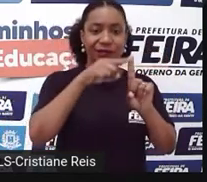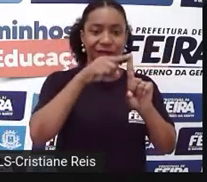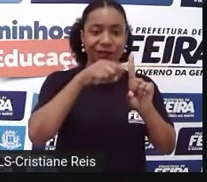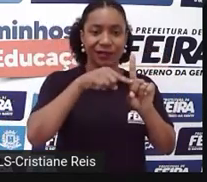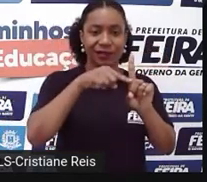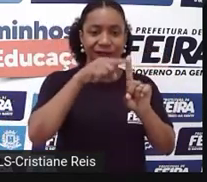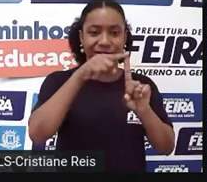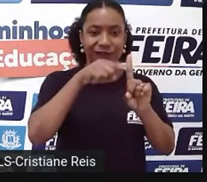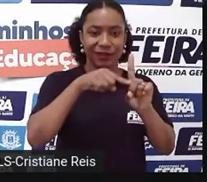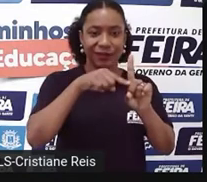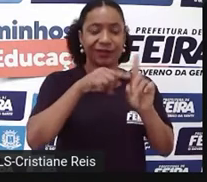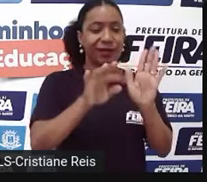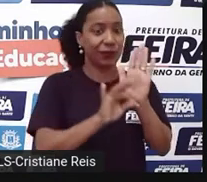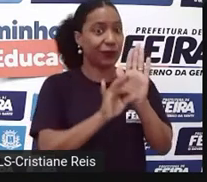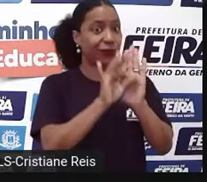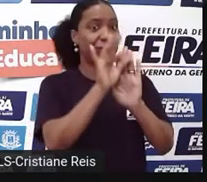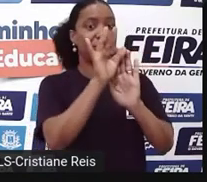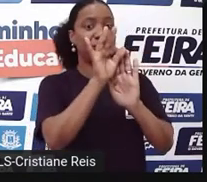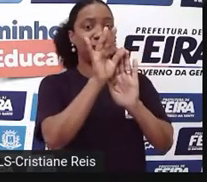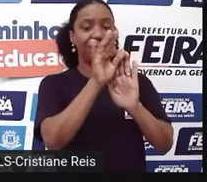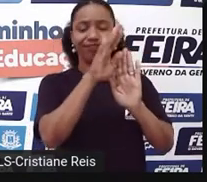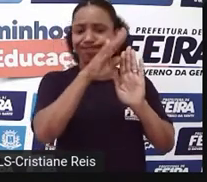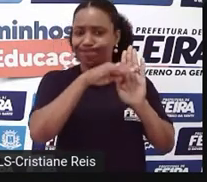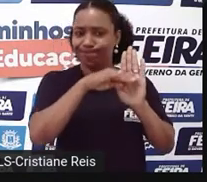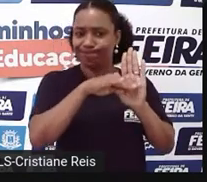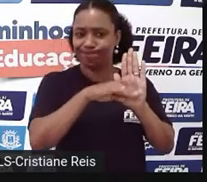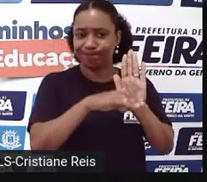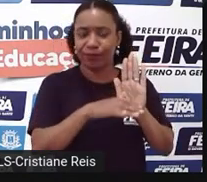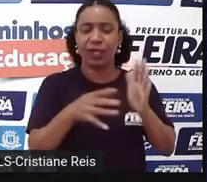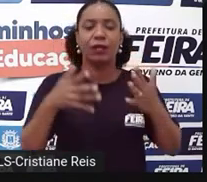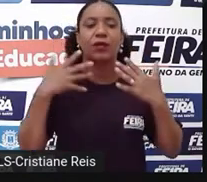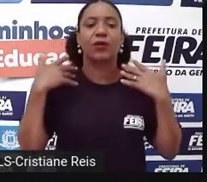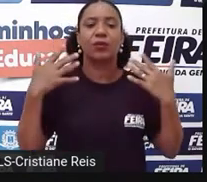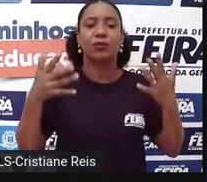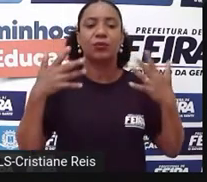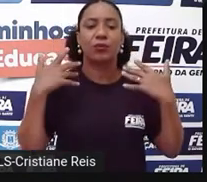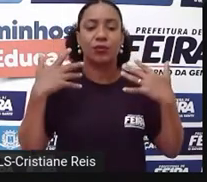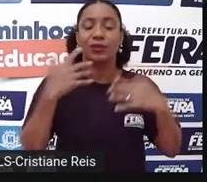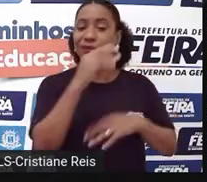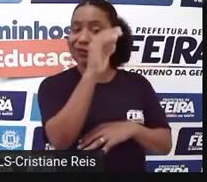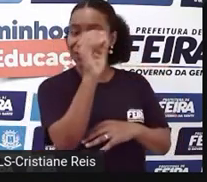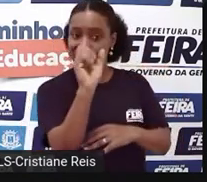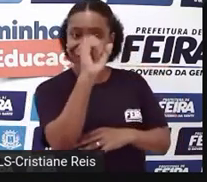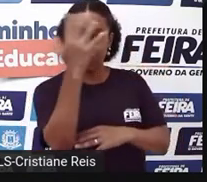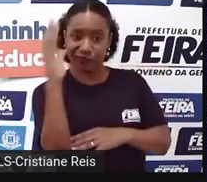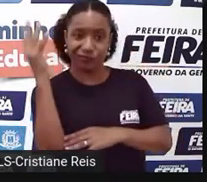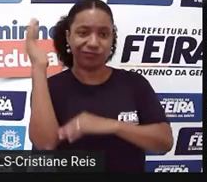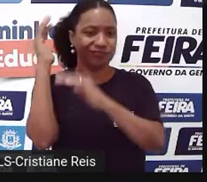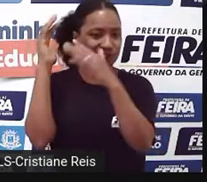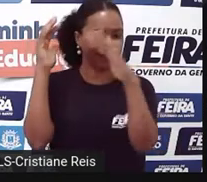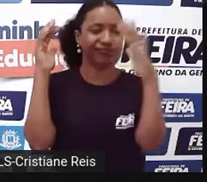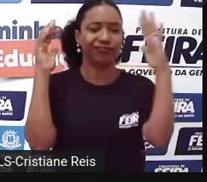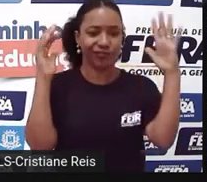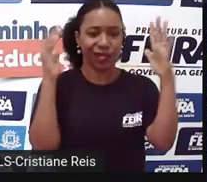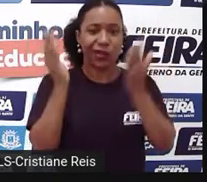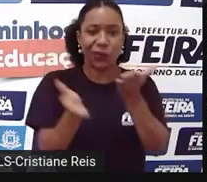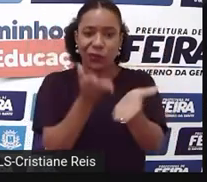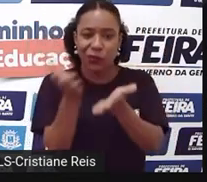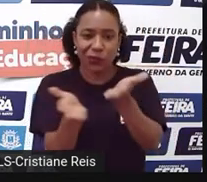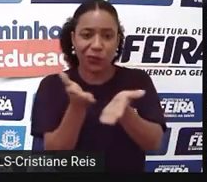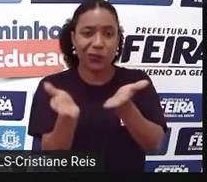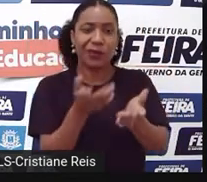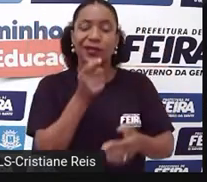elevadas. Tudo isso, a retirada dessa floresta, né, um manejo não adequado dessa